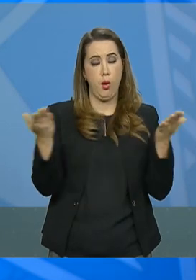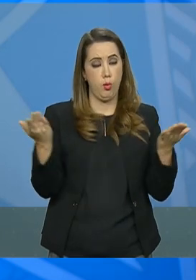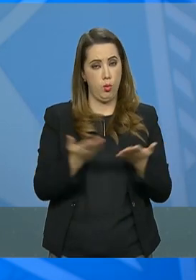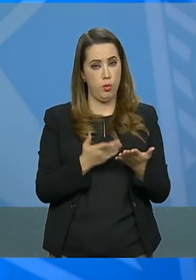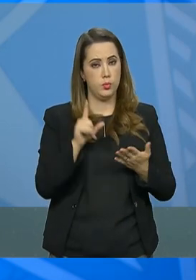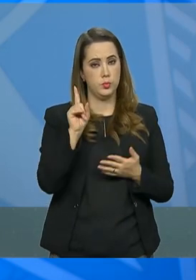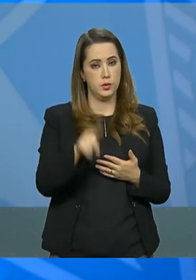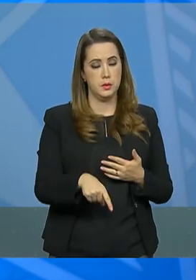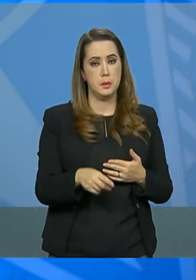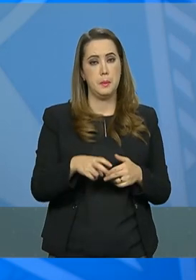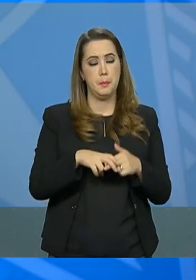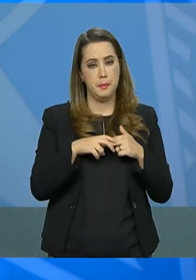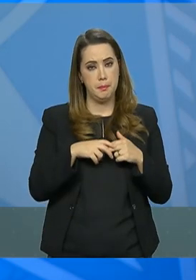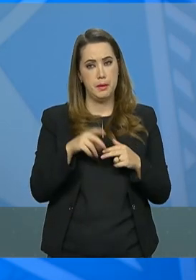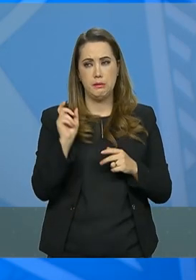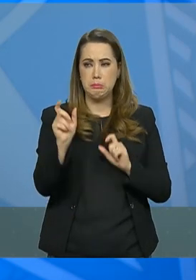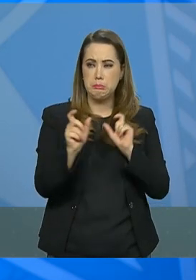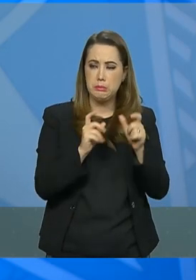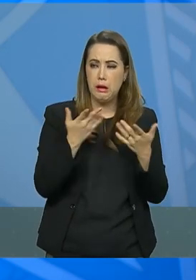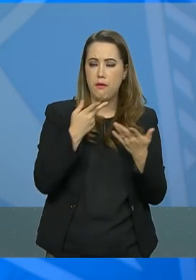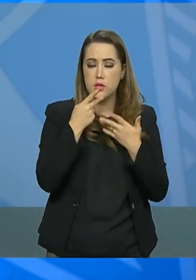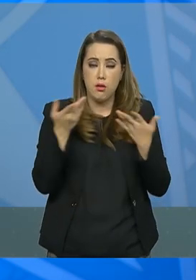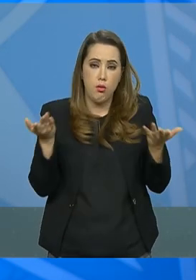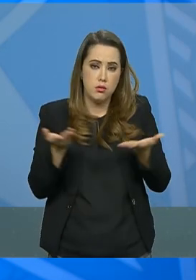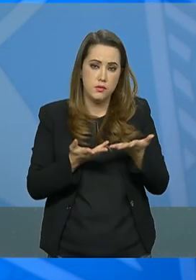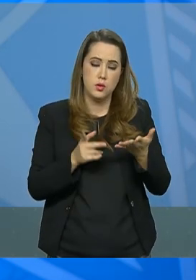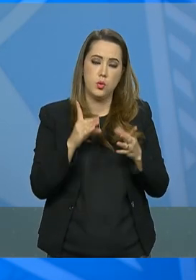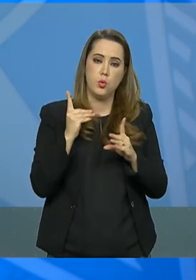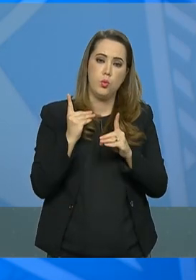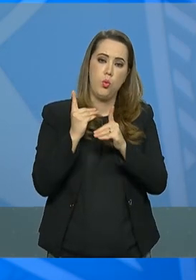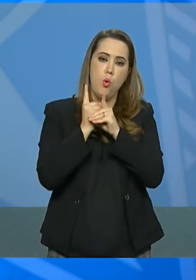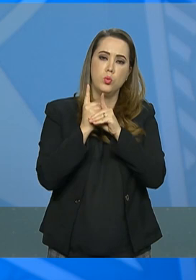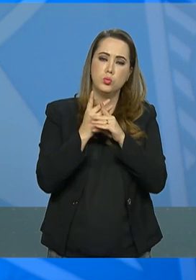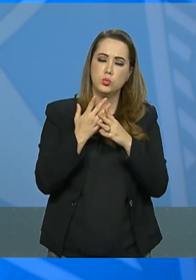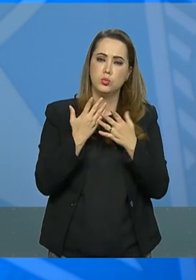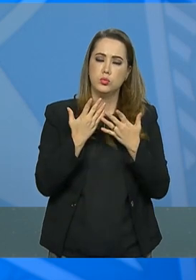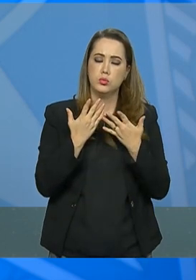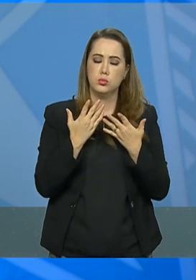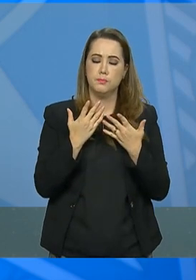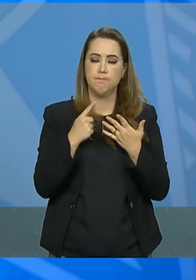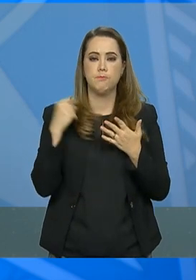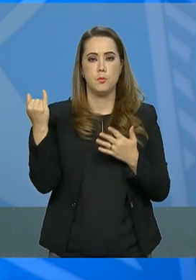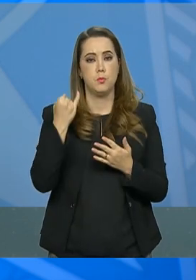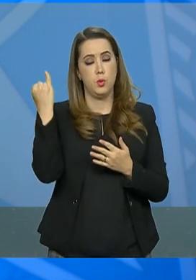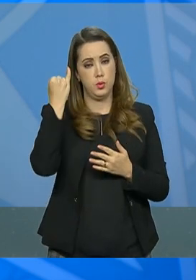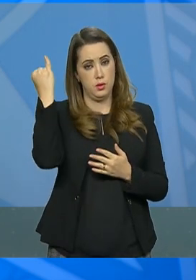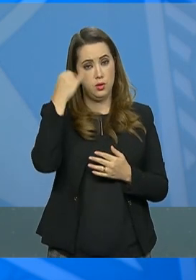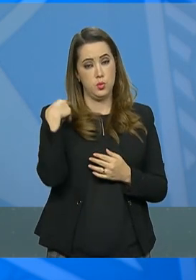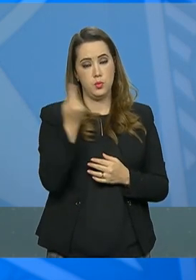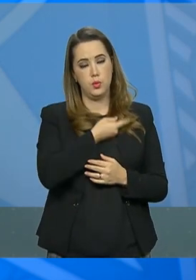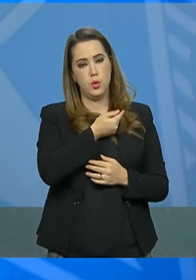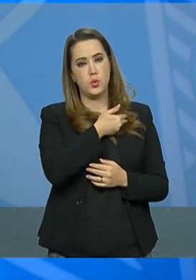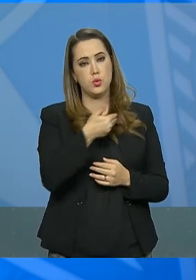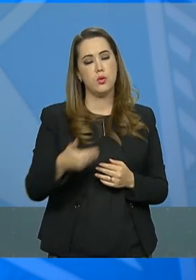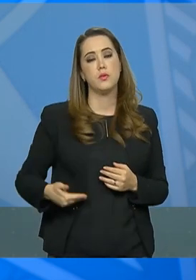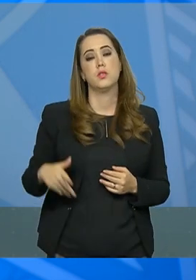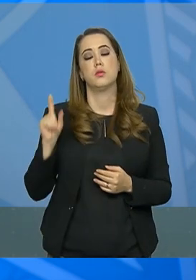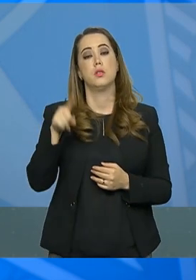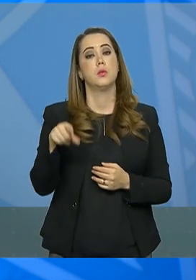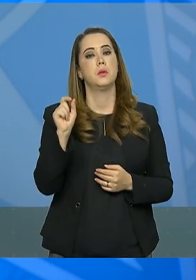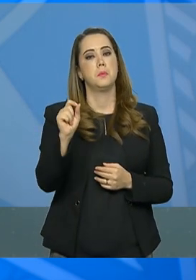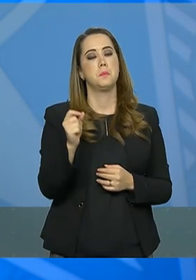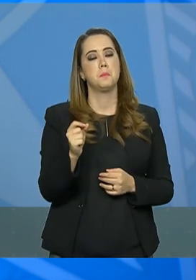inicialmente pelas minhas palavras, ao encontro de tão importante marca do nosso governo, que é estabelecer